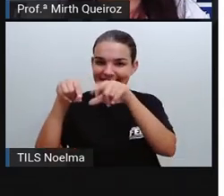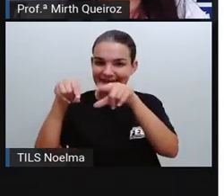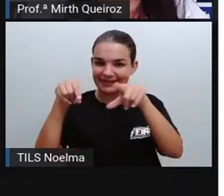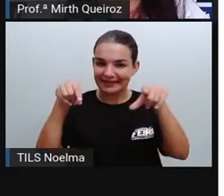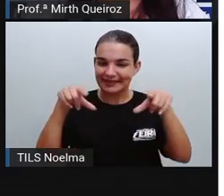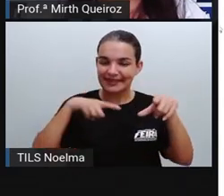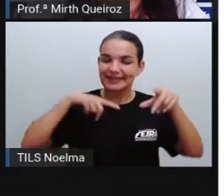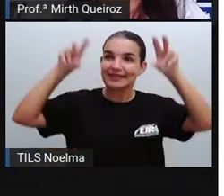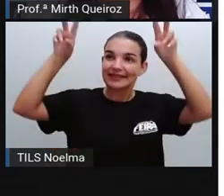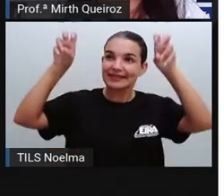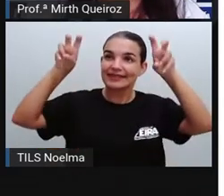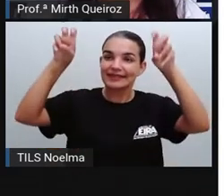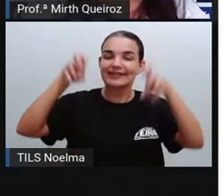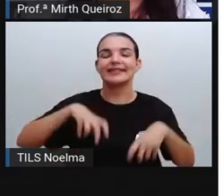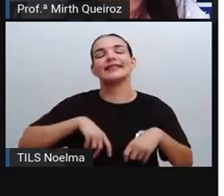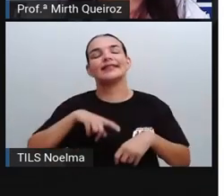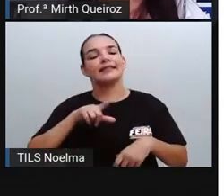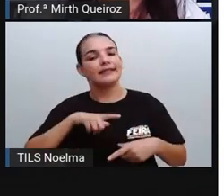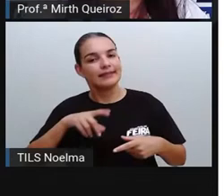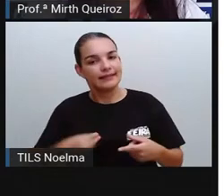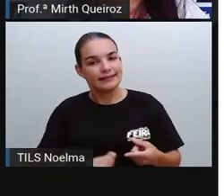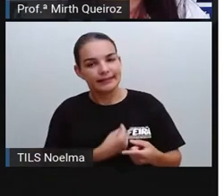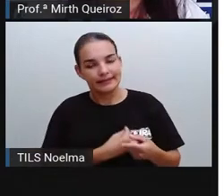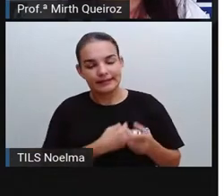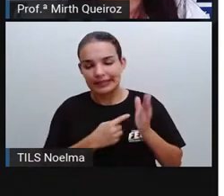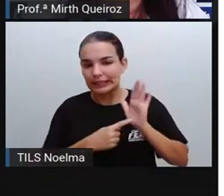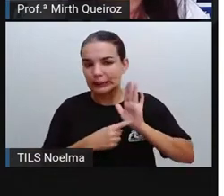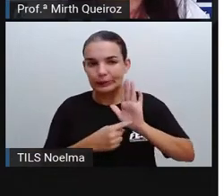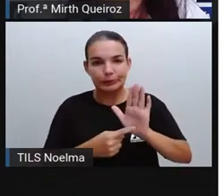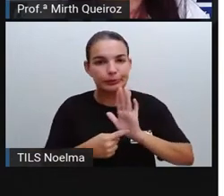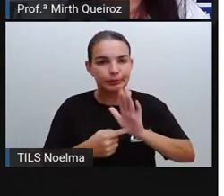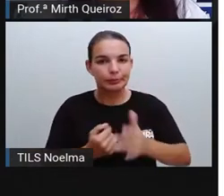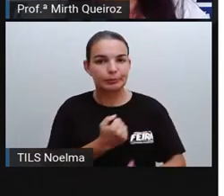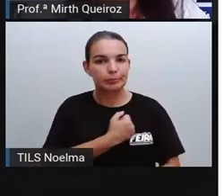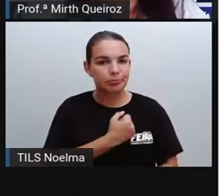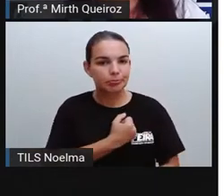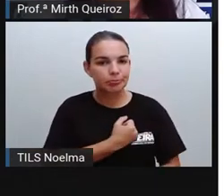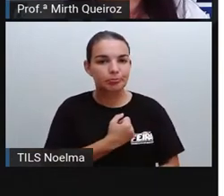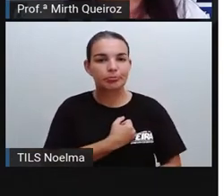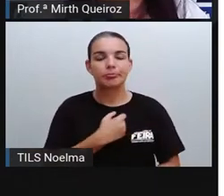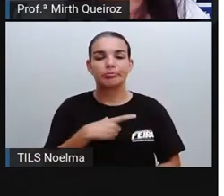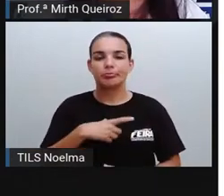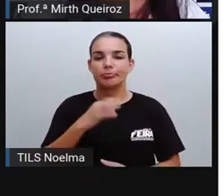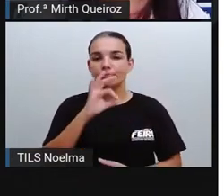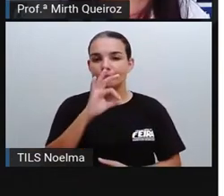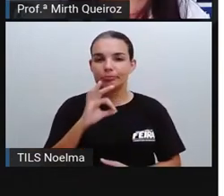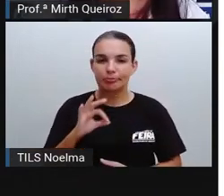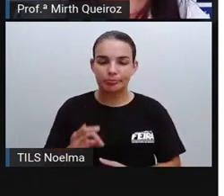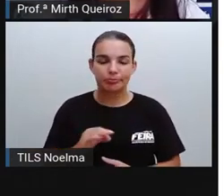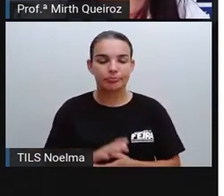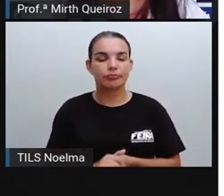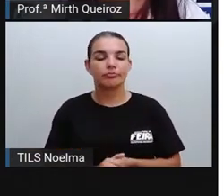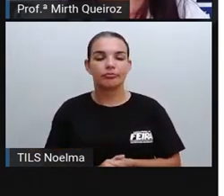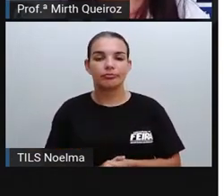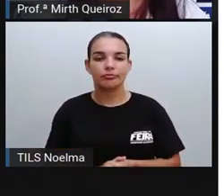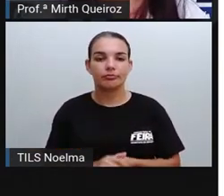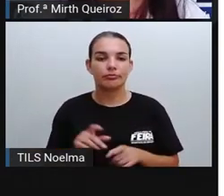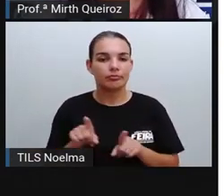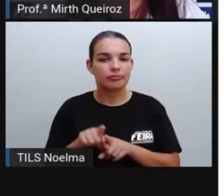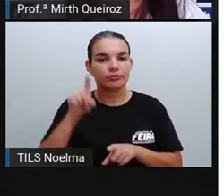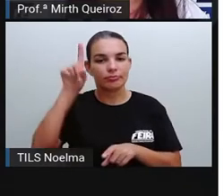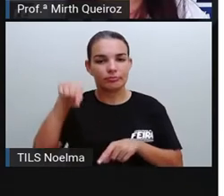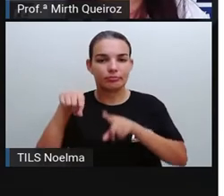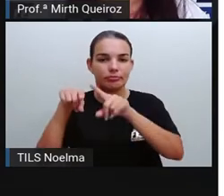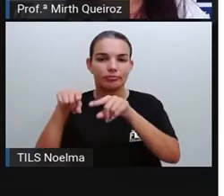título, né? Para a gente saber qual é o assunto, a apresentação numérica dos dados, né? E a imagem aí através